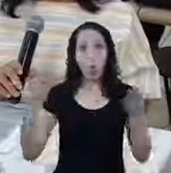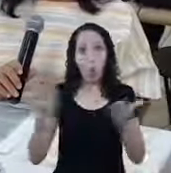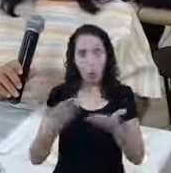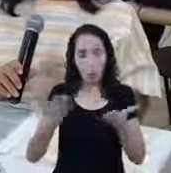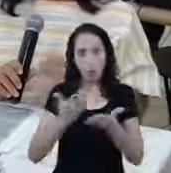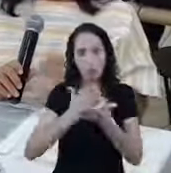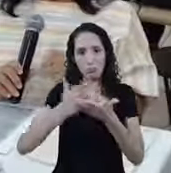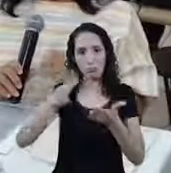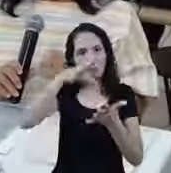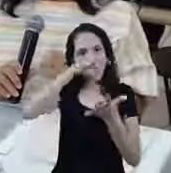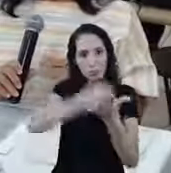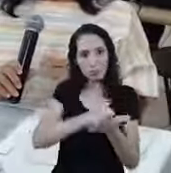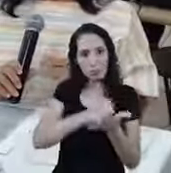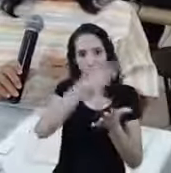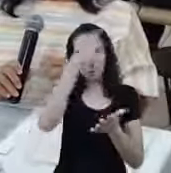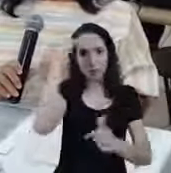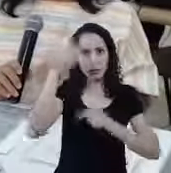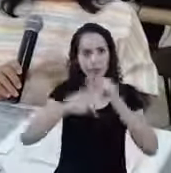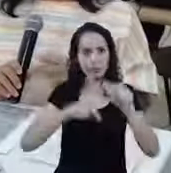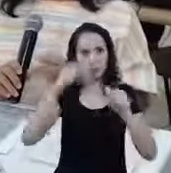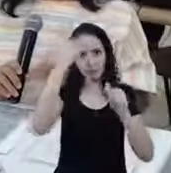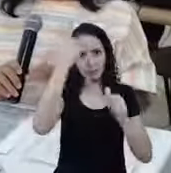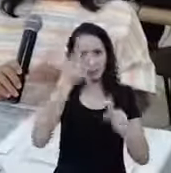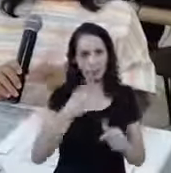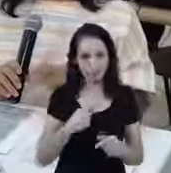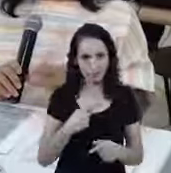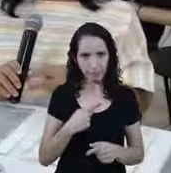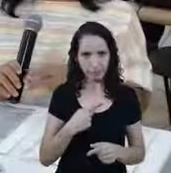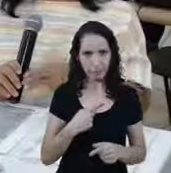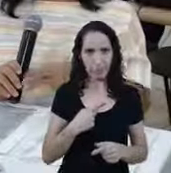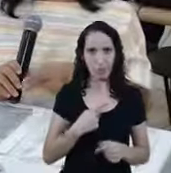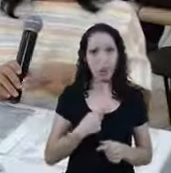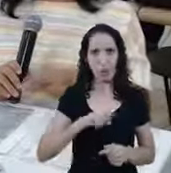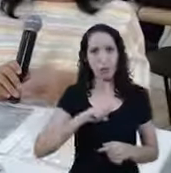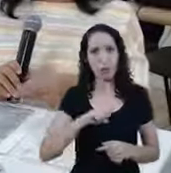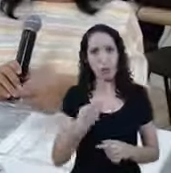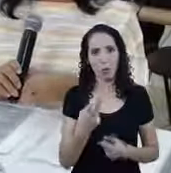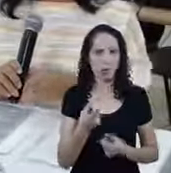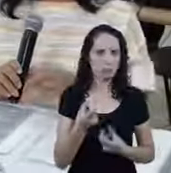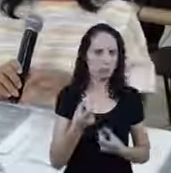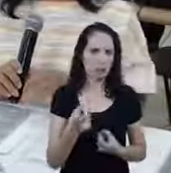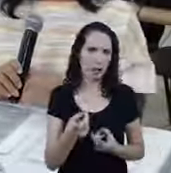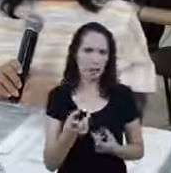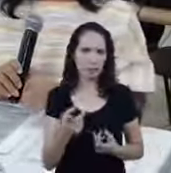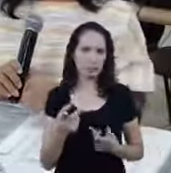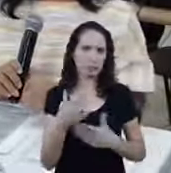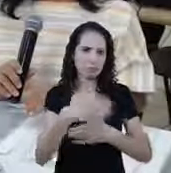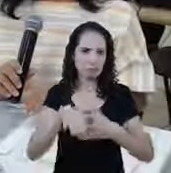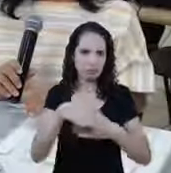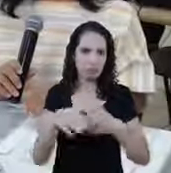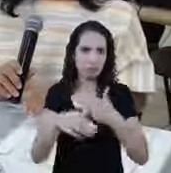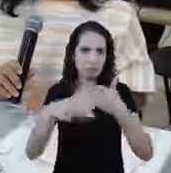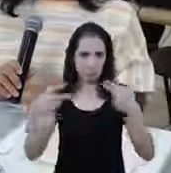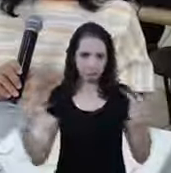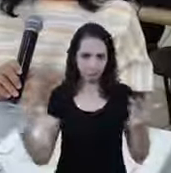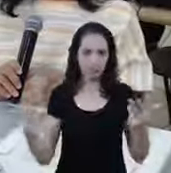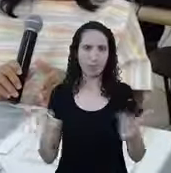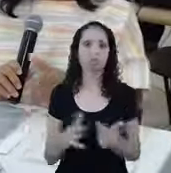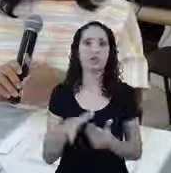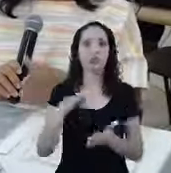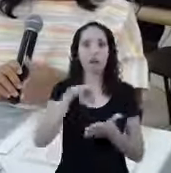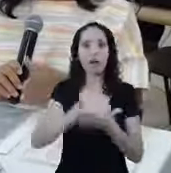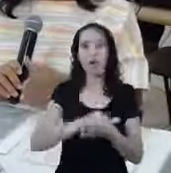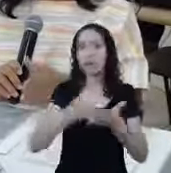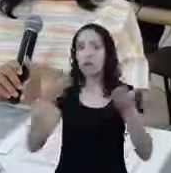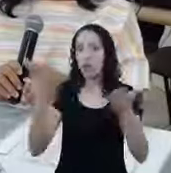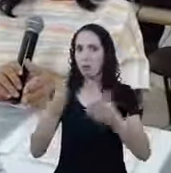Então o governo Diz que 48 horas Para o processamento Dessas informações Que estão entrando hoje Então esse